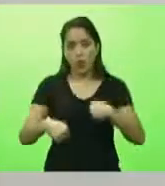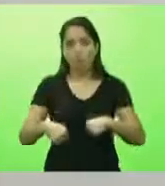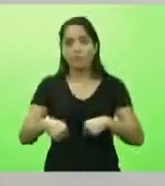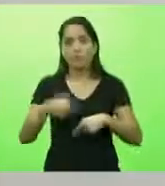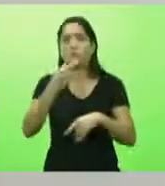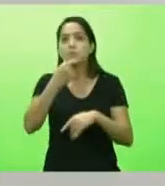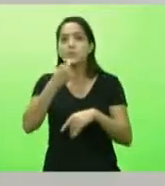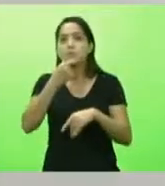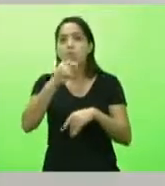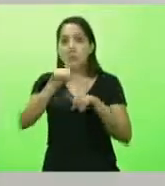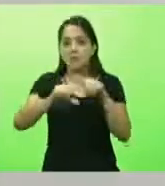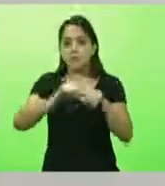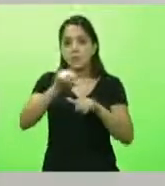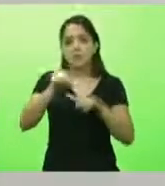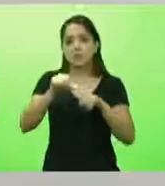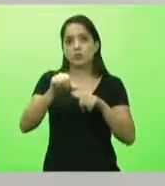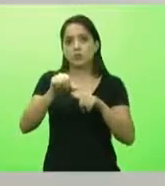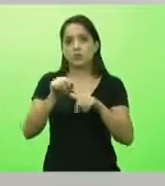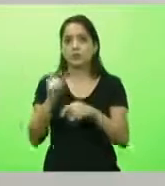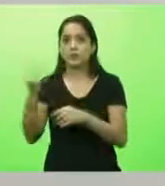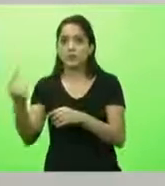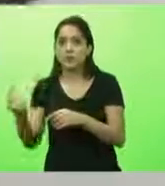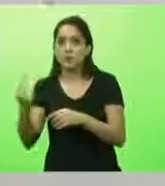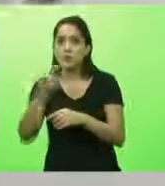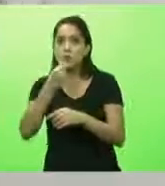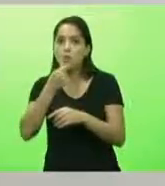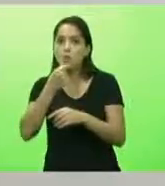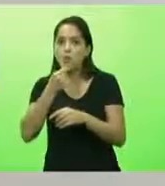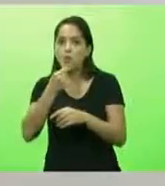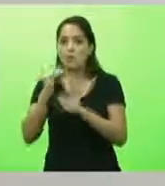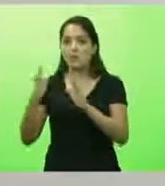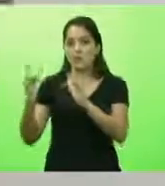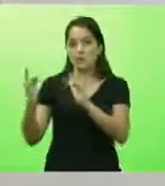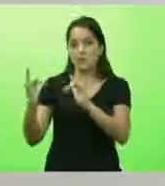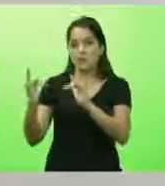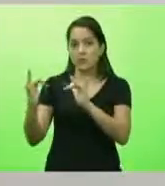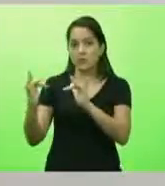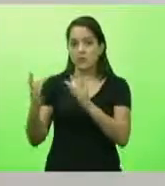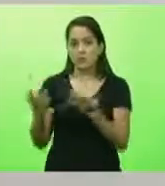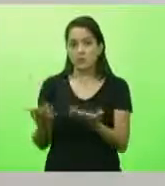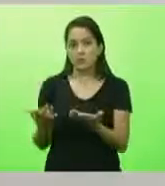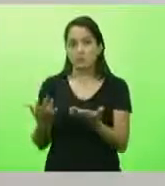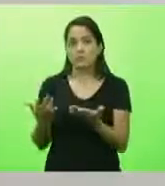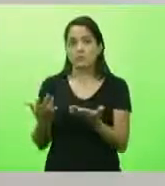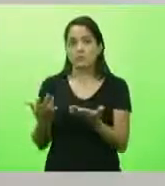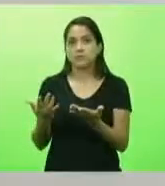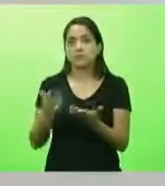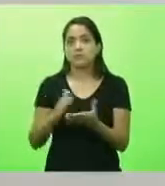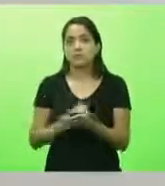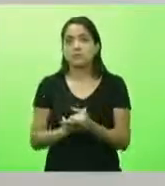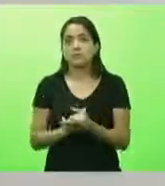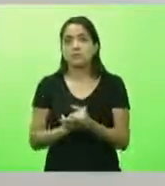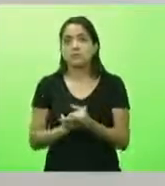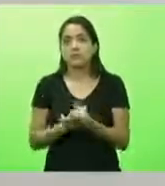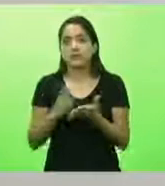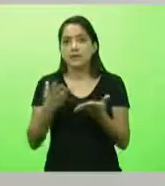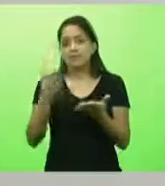um homem que se transformou em uma mulher. E tem uma relação heterossexual. Algo que, de fato, é